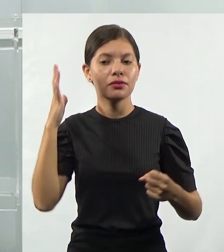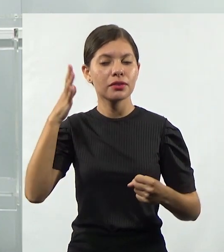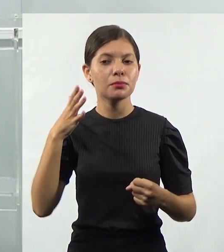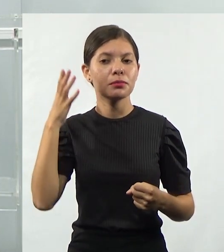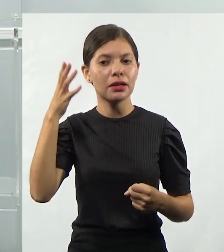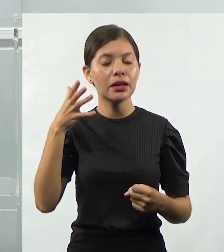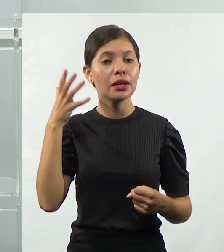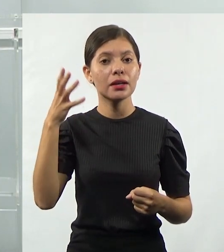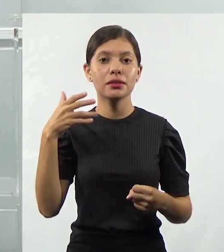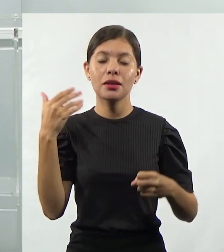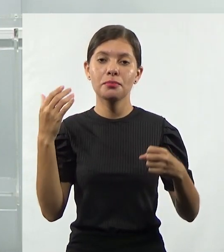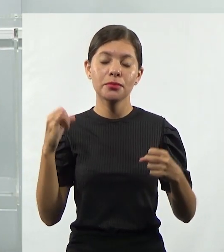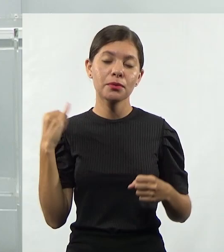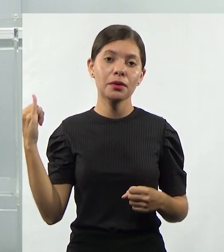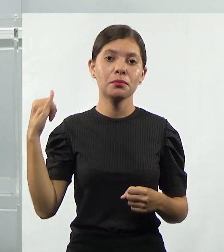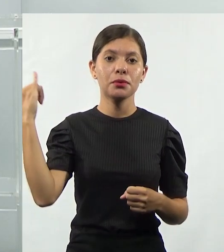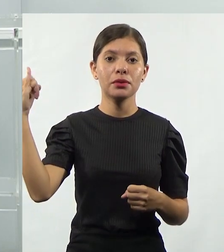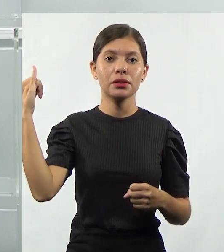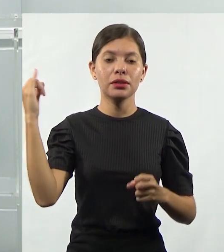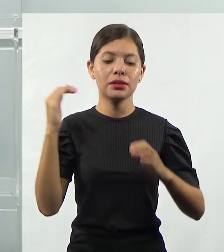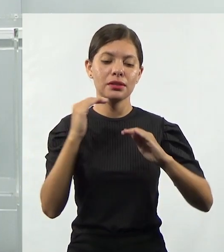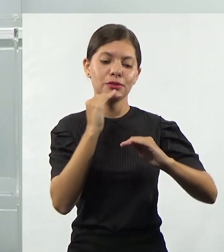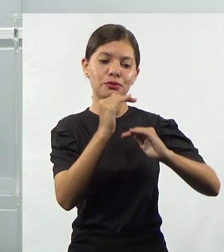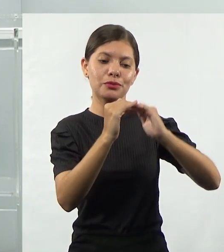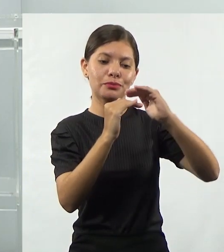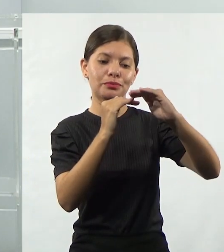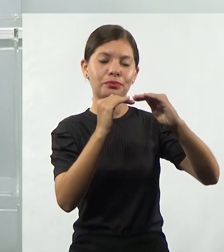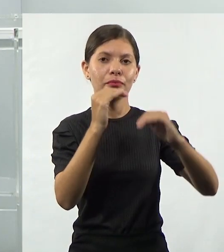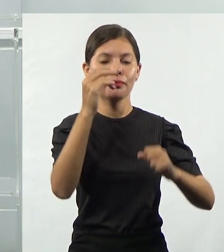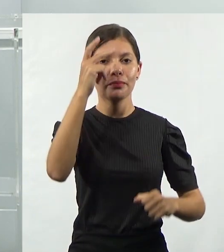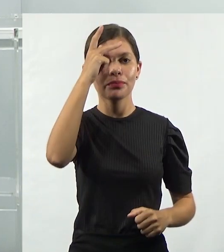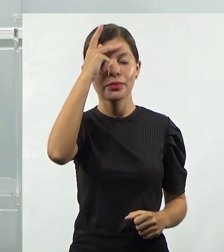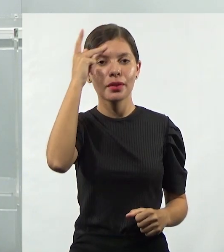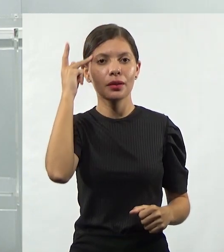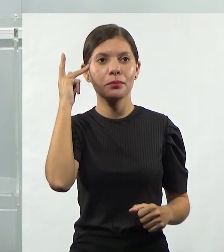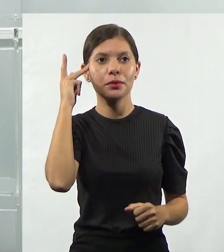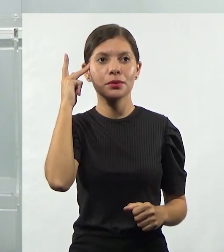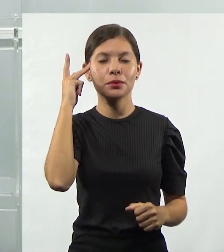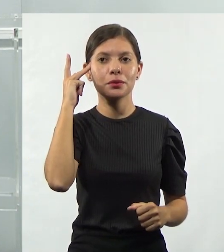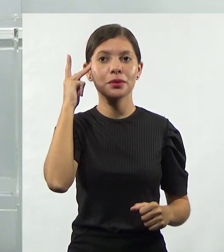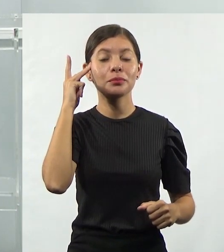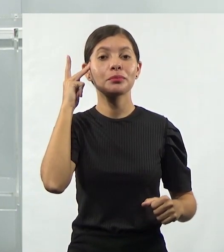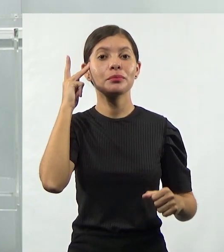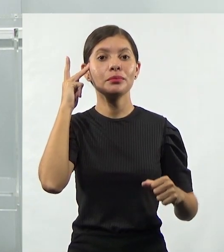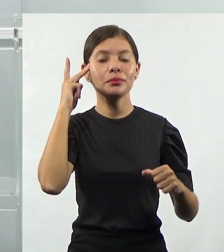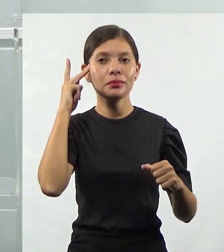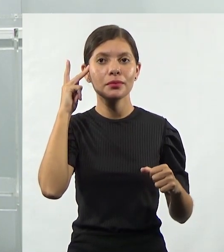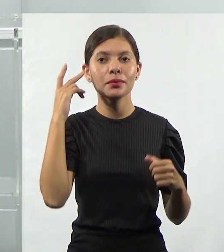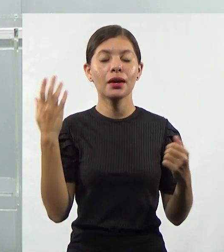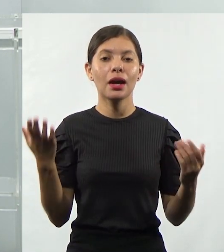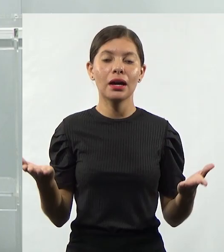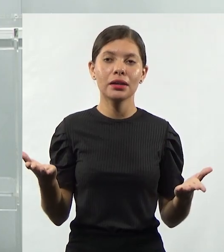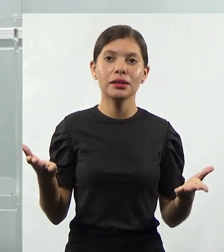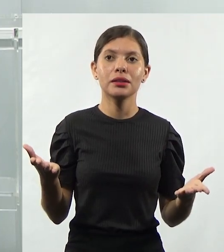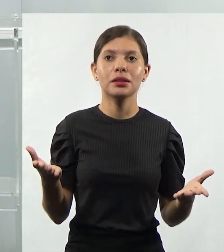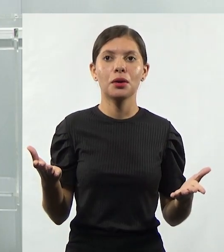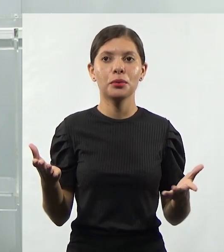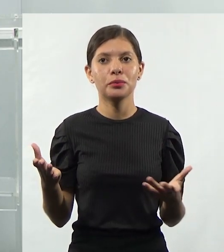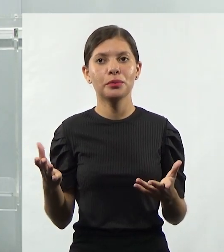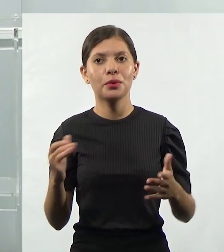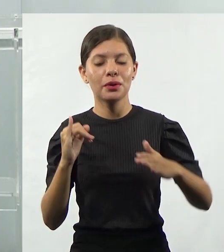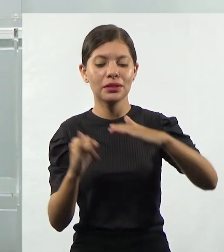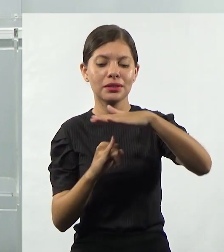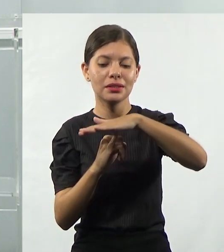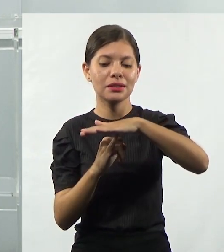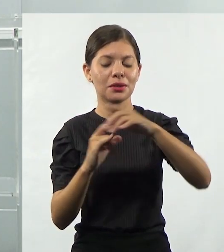valorizar as pessoas da organização nesse sentido, desenvolvendo elas. Claro, desenvolvendo as pessoas, a organização também vai estar